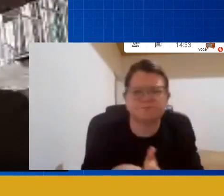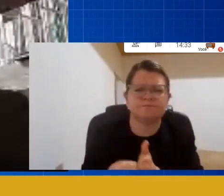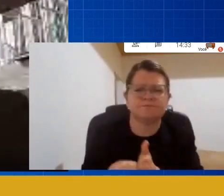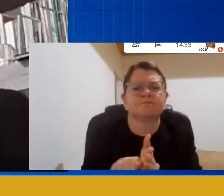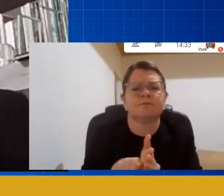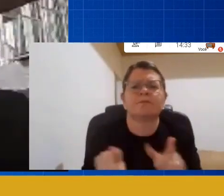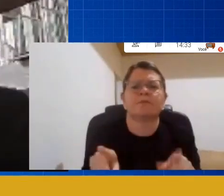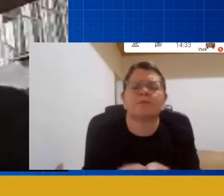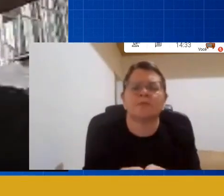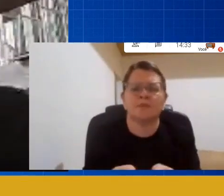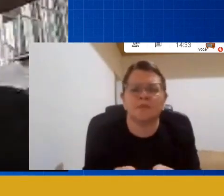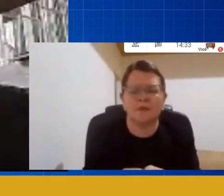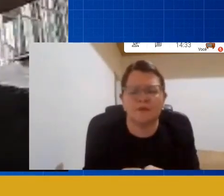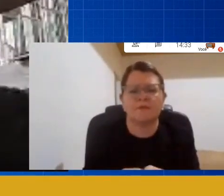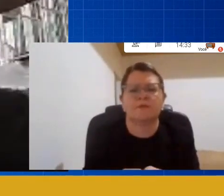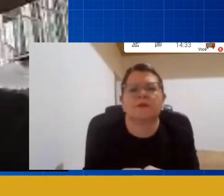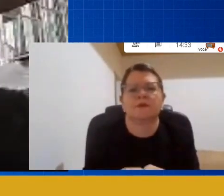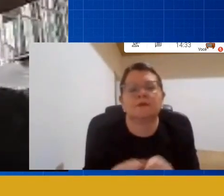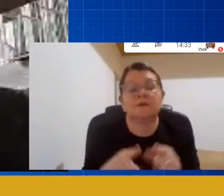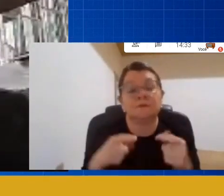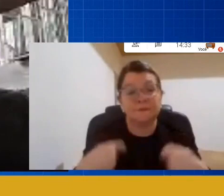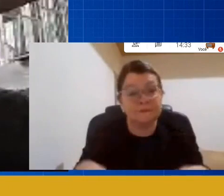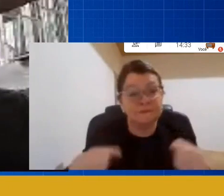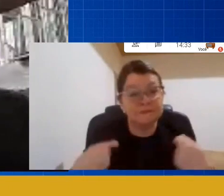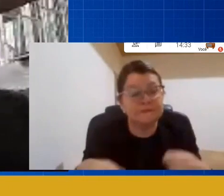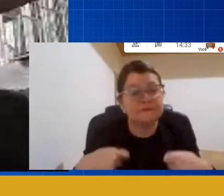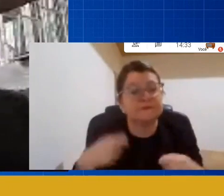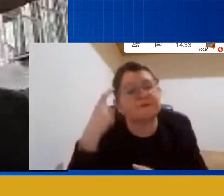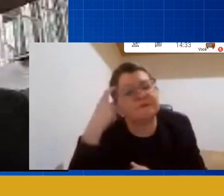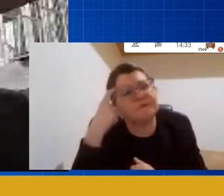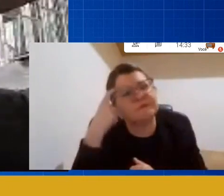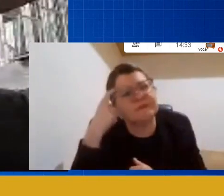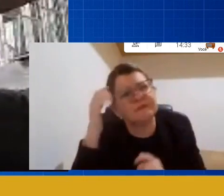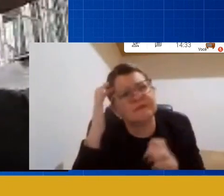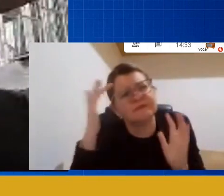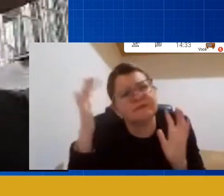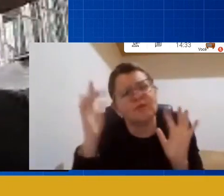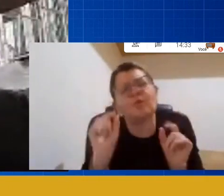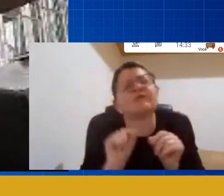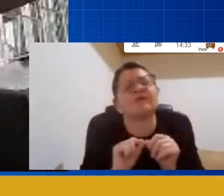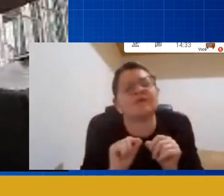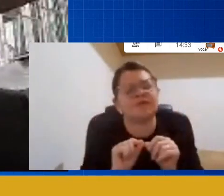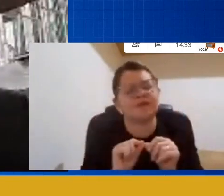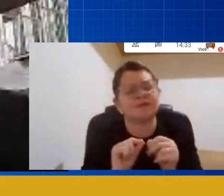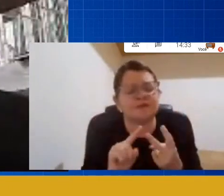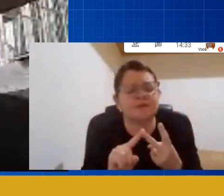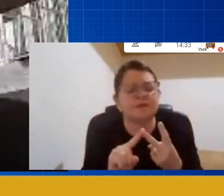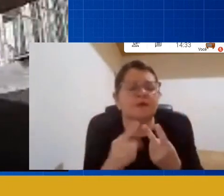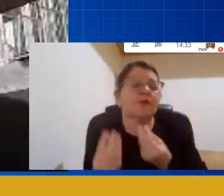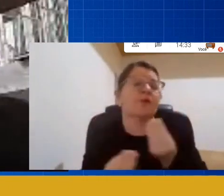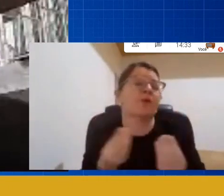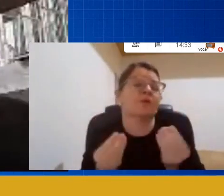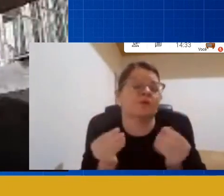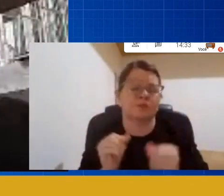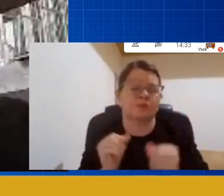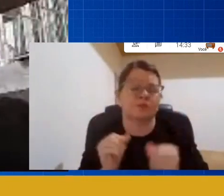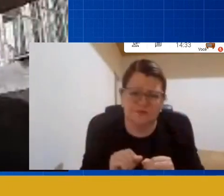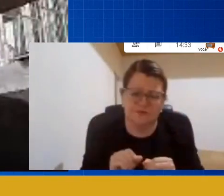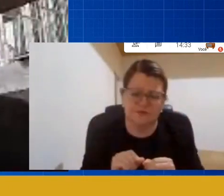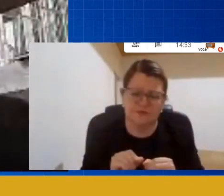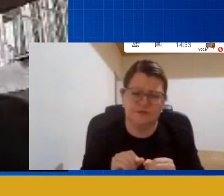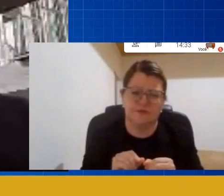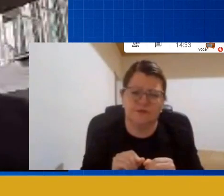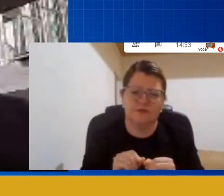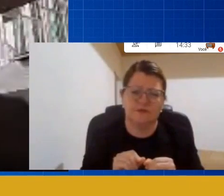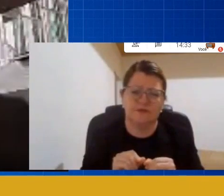assim que há a necessidade de se pensar no que vai se fazer e como você vai fazer eu não posso ser